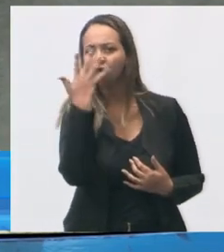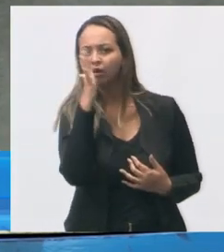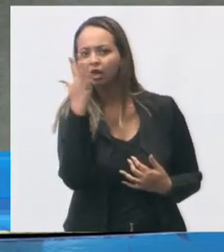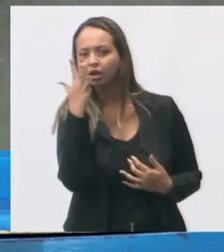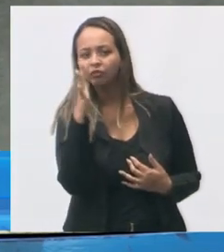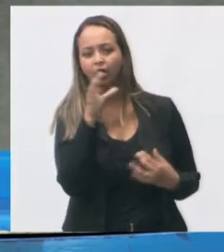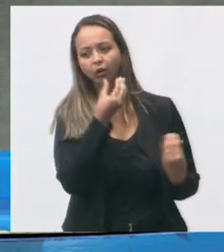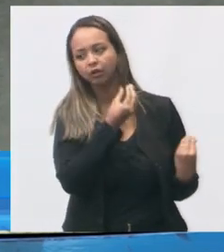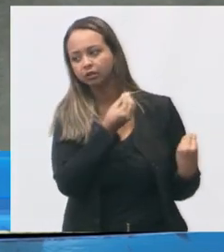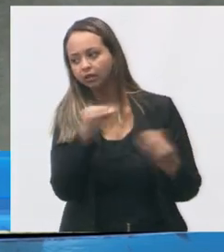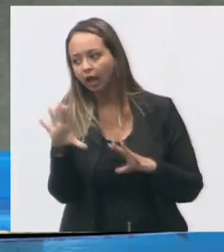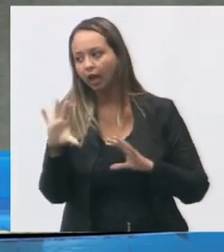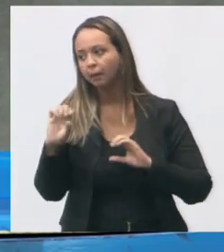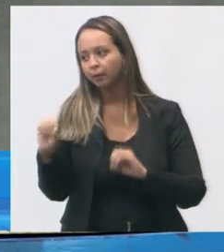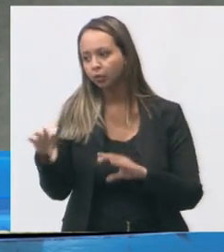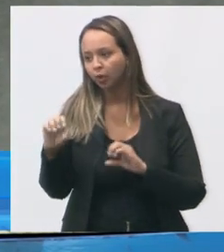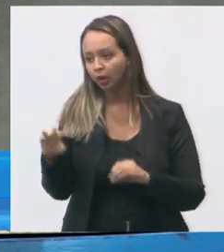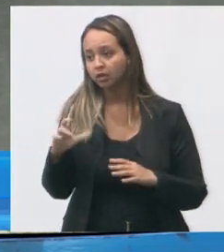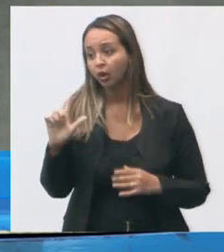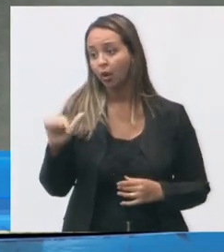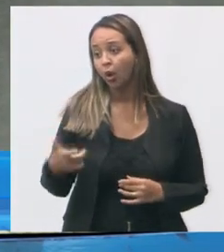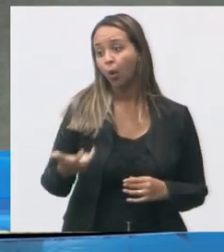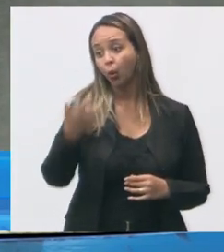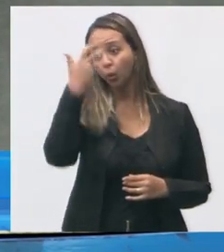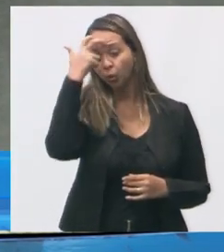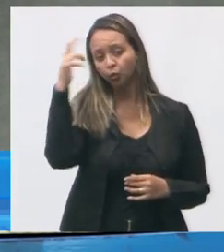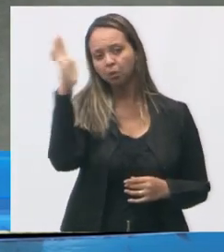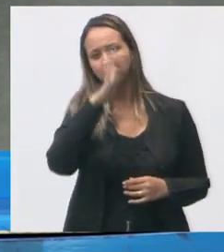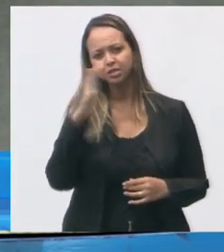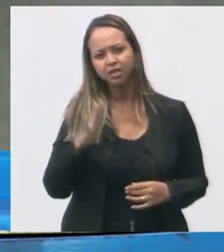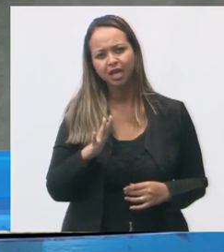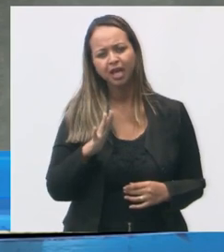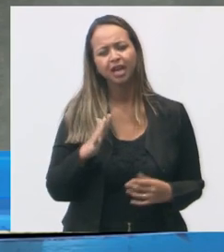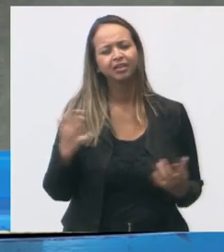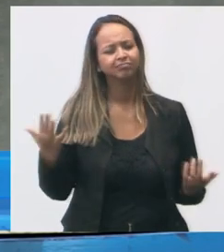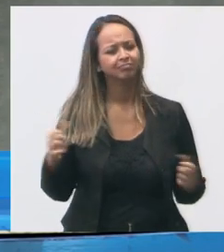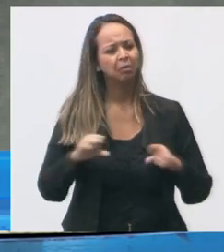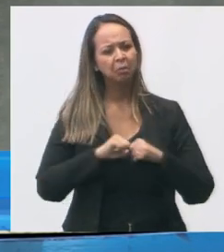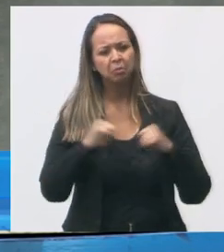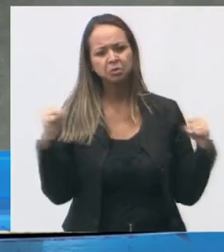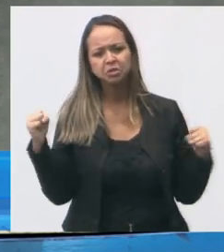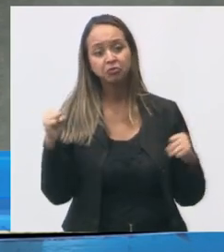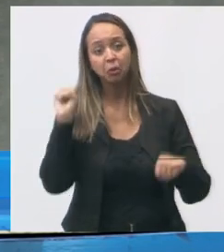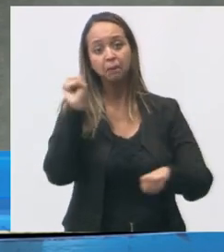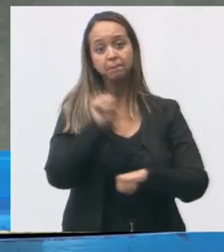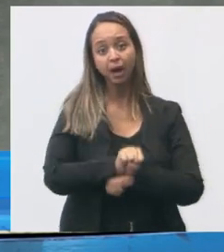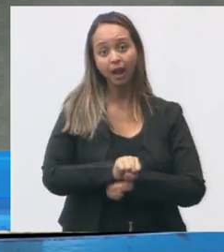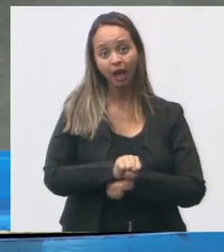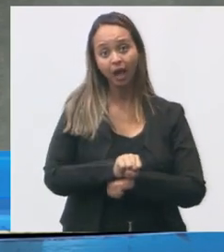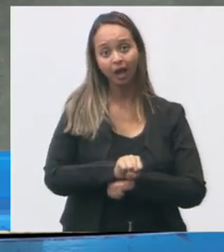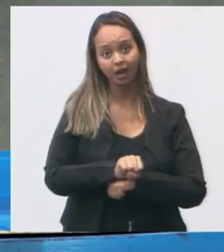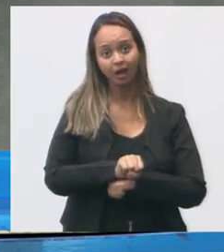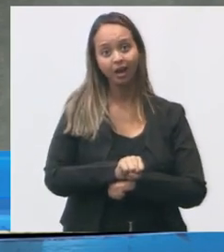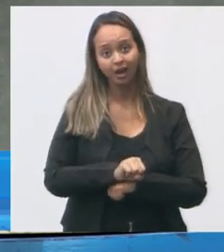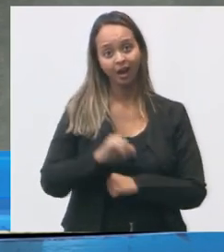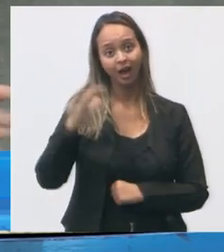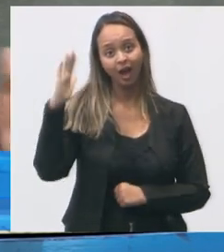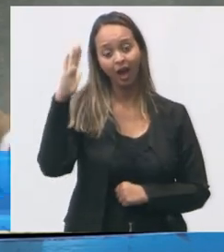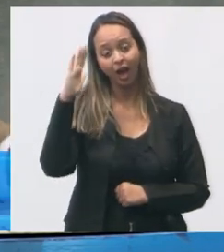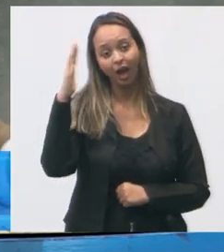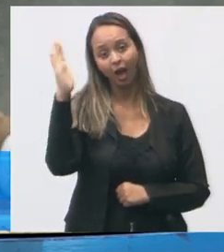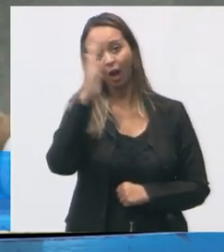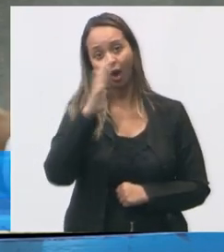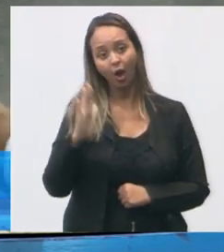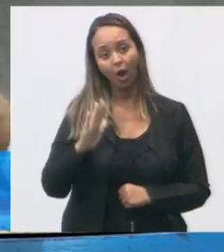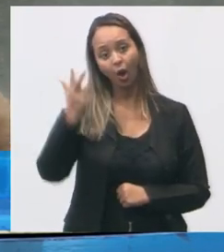educação. Isso é cultura brasileira. É impossível você acabar com a cultura de um país. É cultura brasileira. É